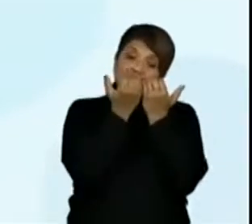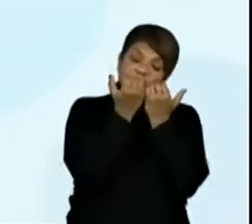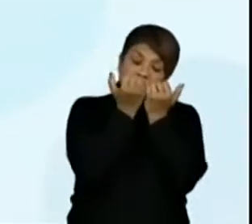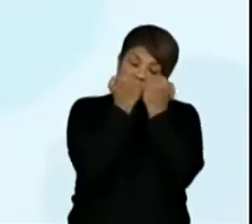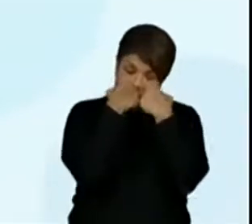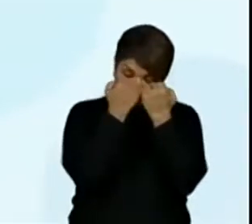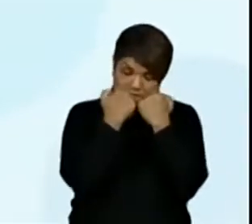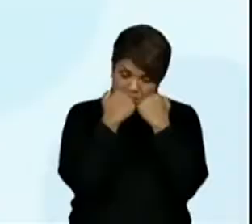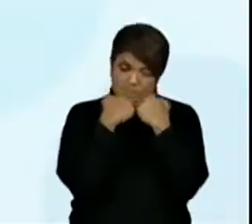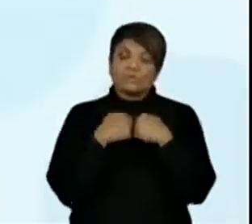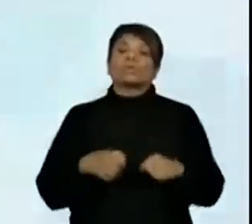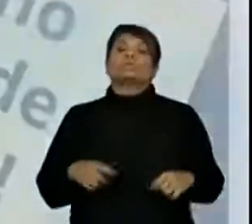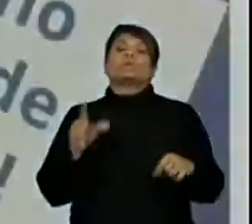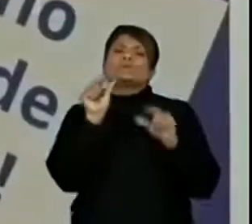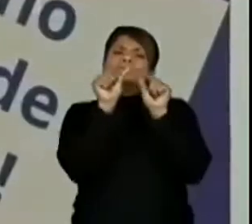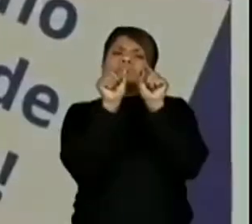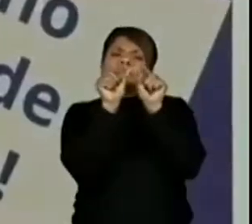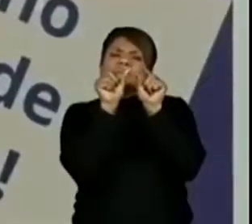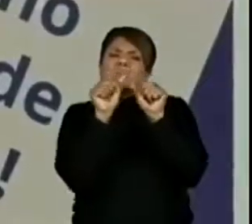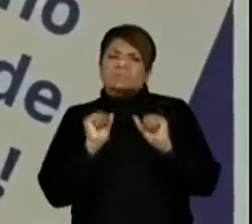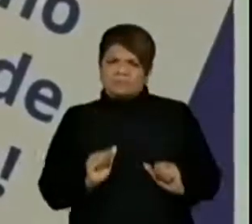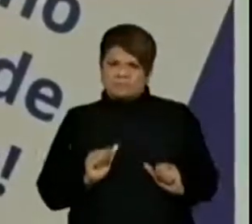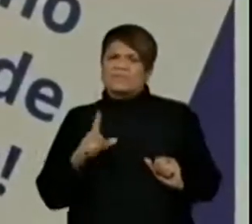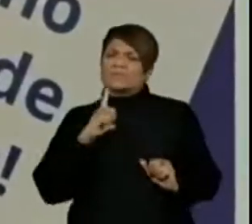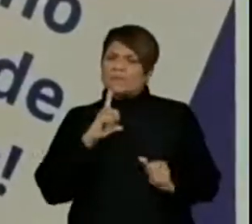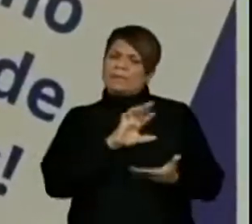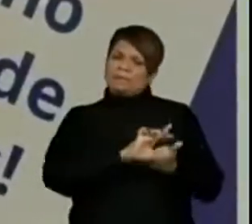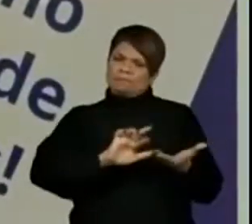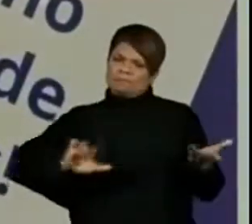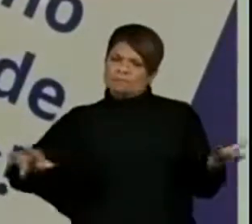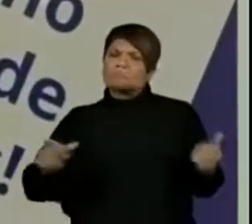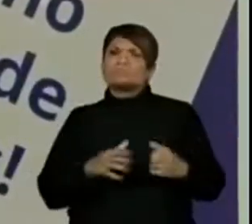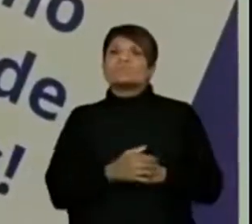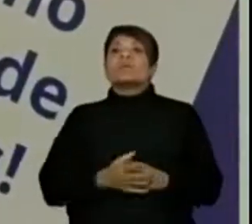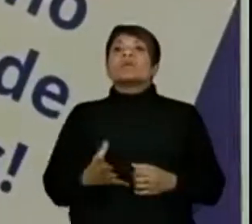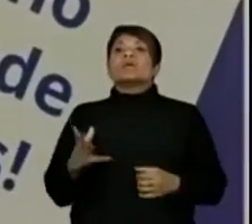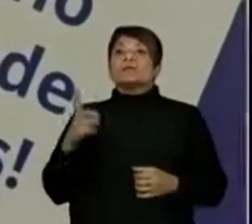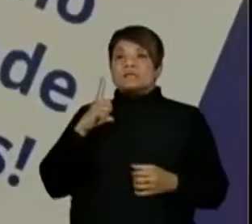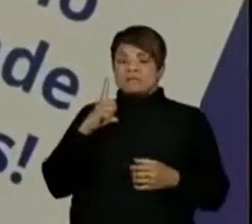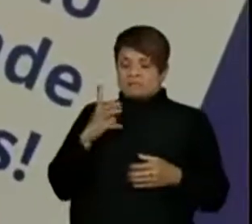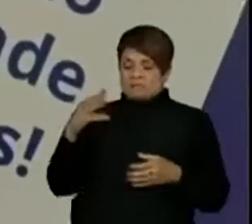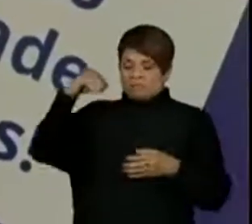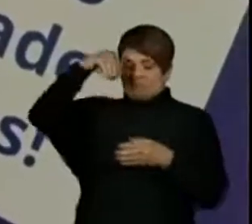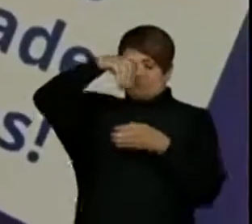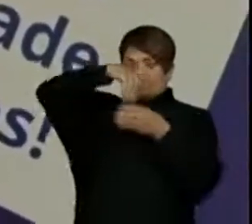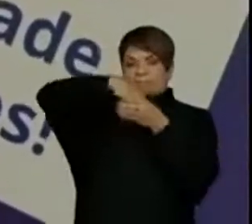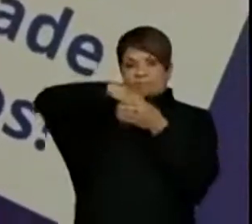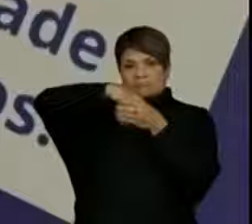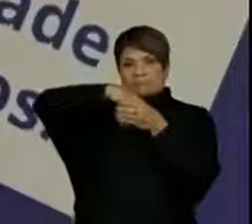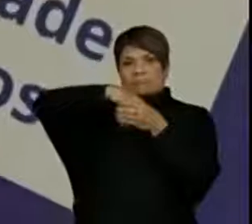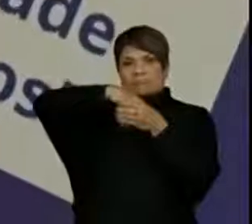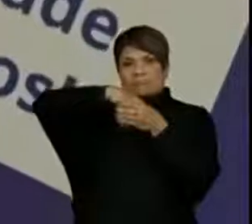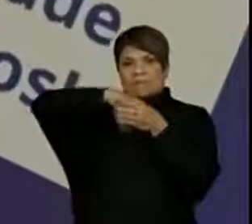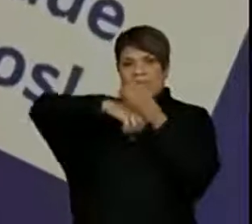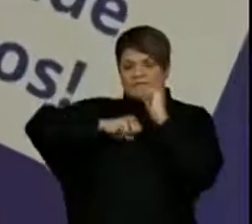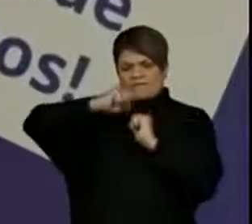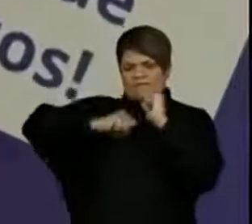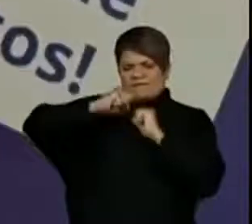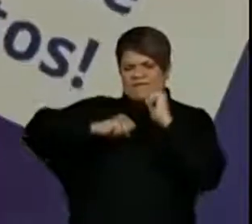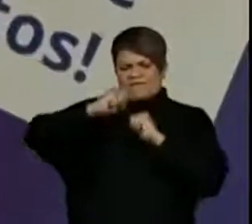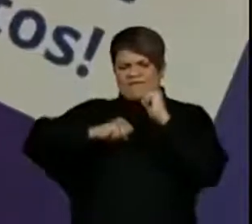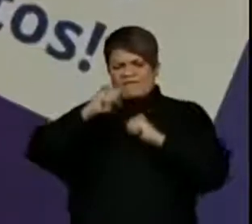algum alimento em grãos que entra nessa fábrica, aqui é produzido